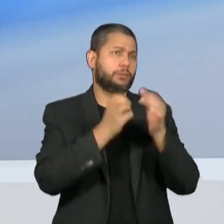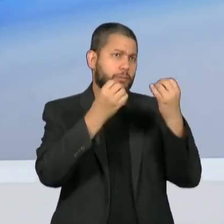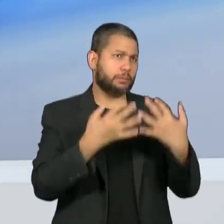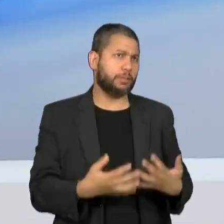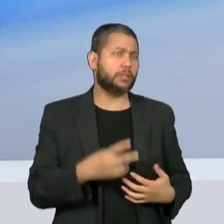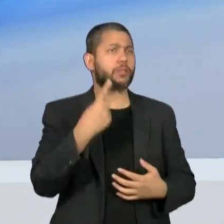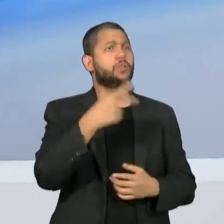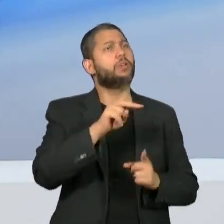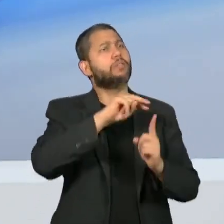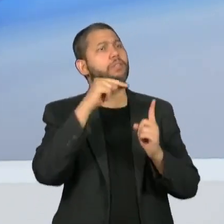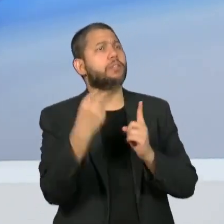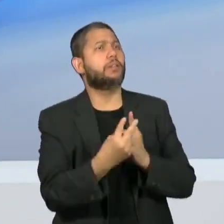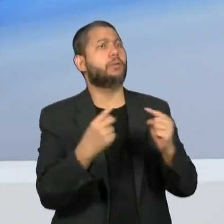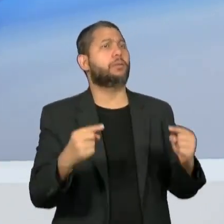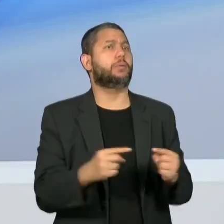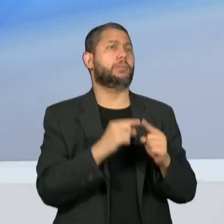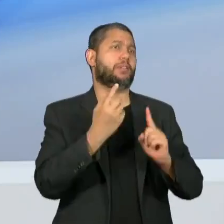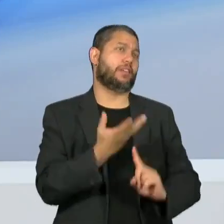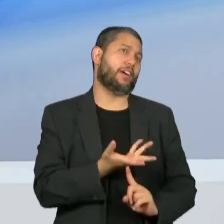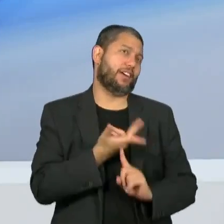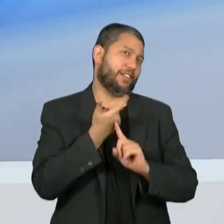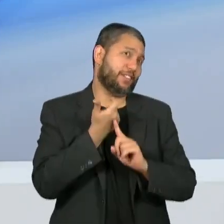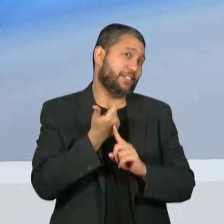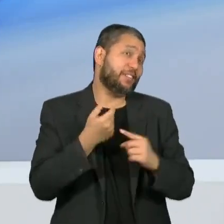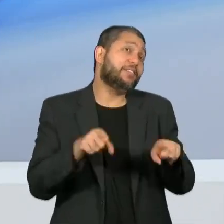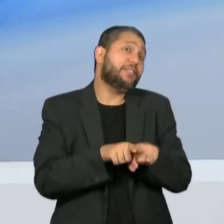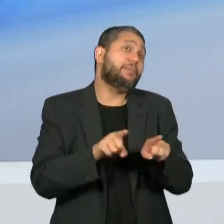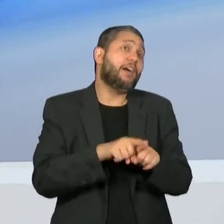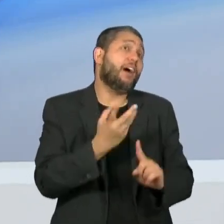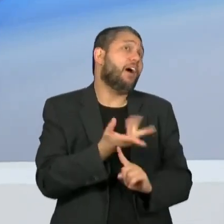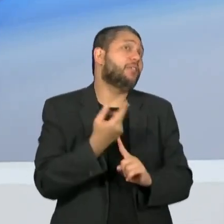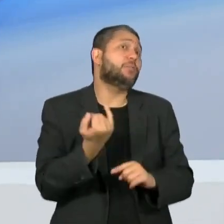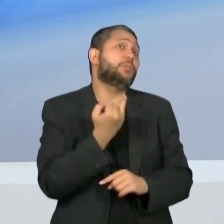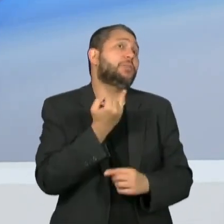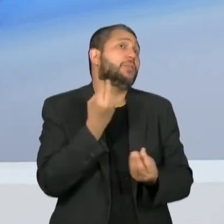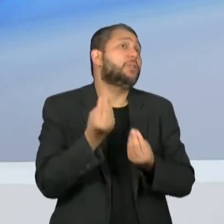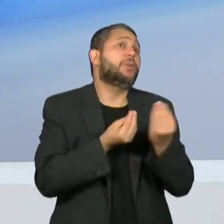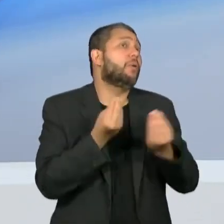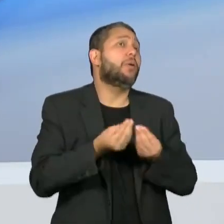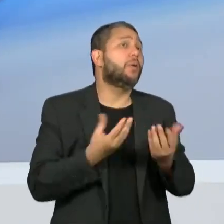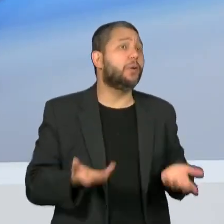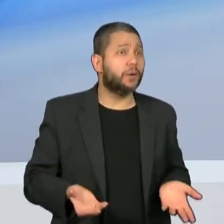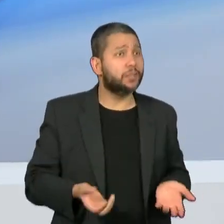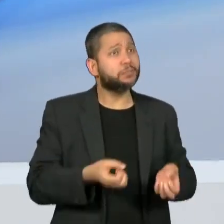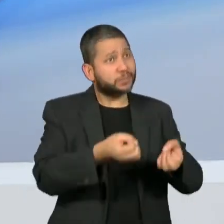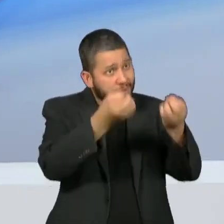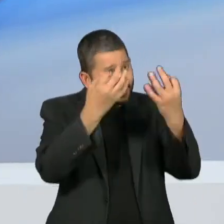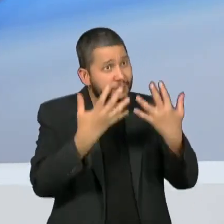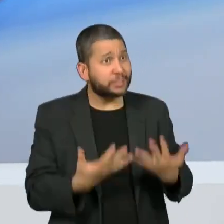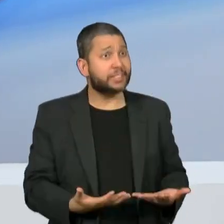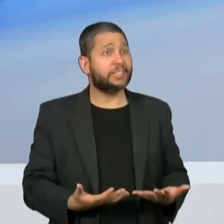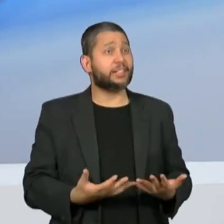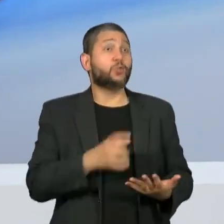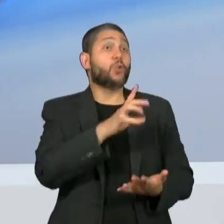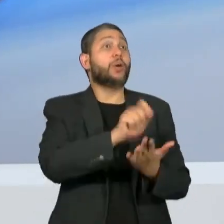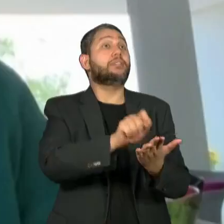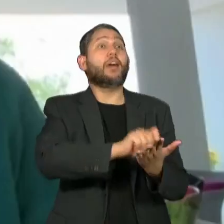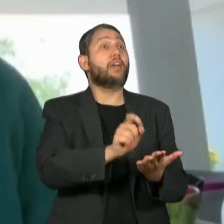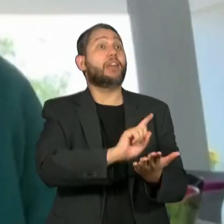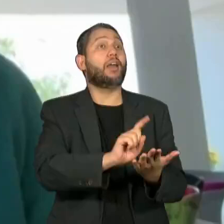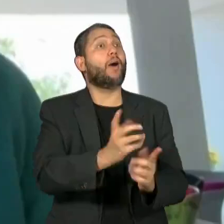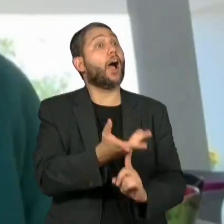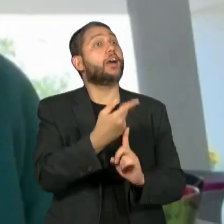essa sua visão da arte e o quanto ela é importante para você mesmo, para além da escritora.